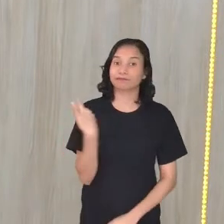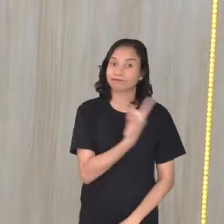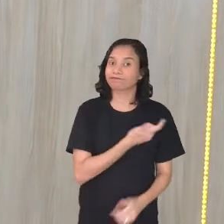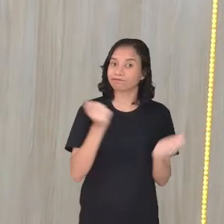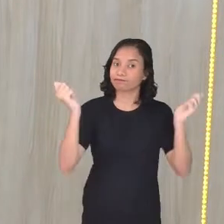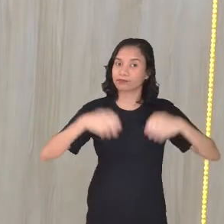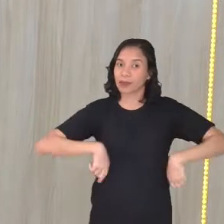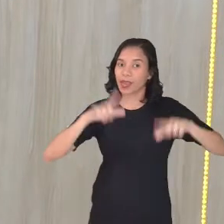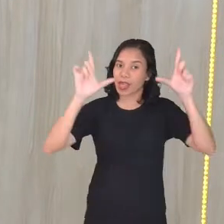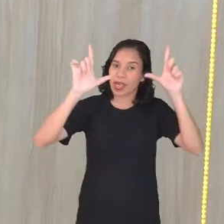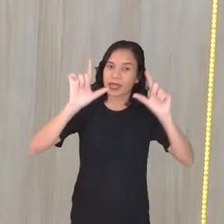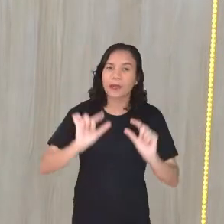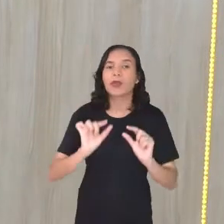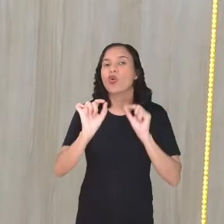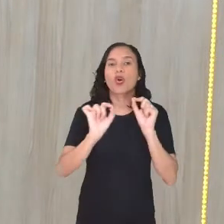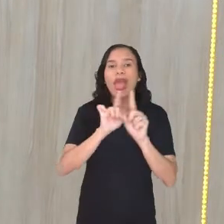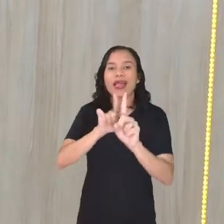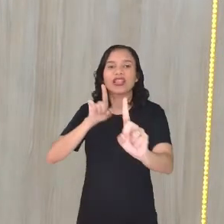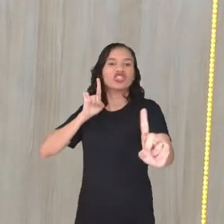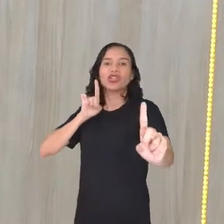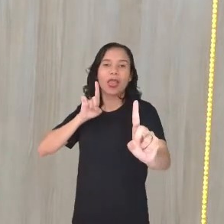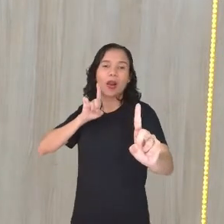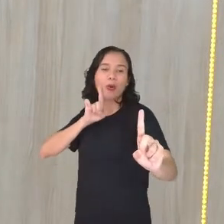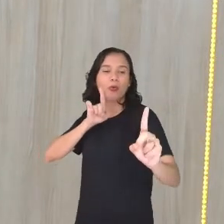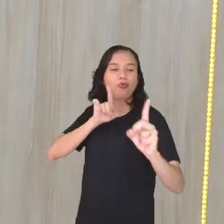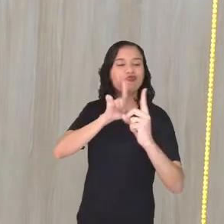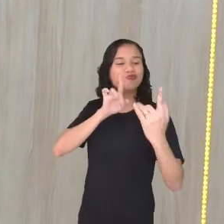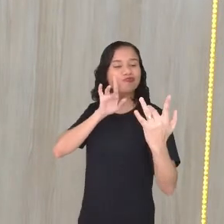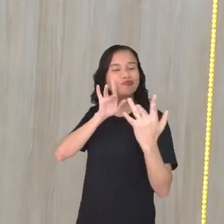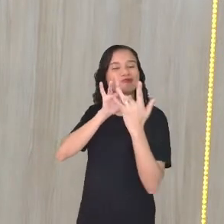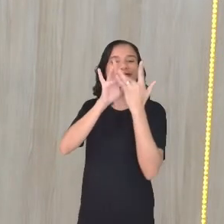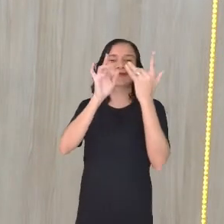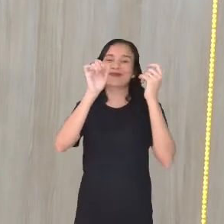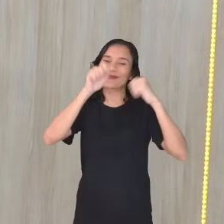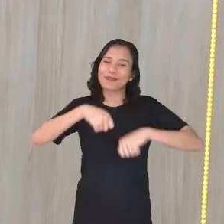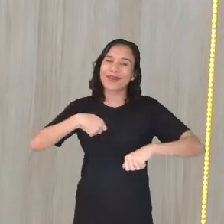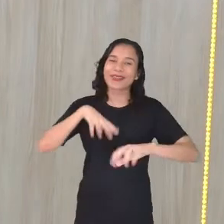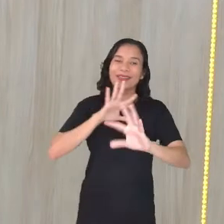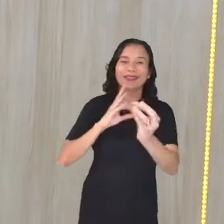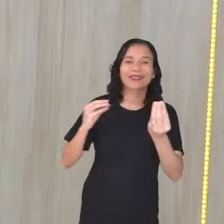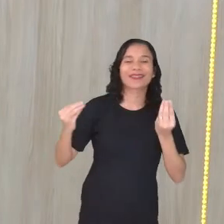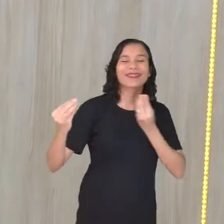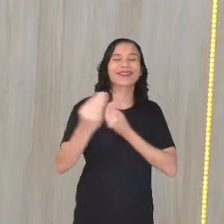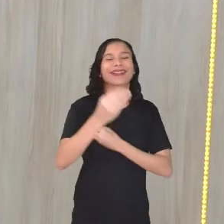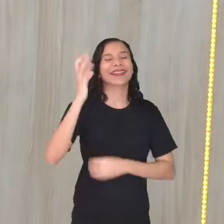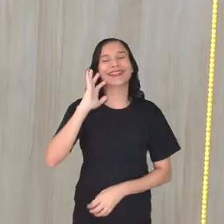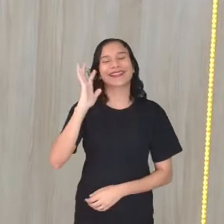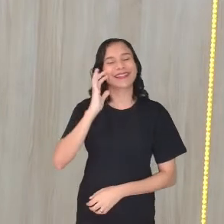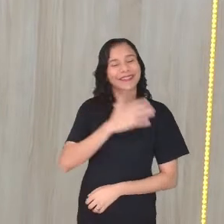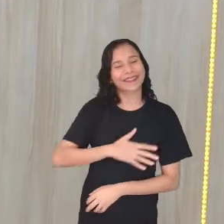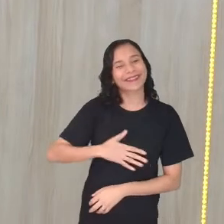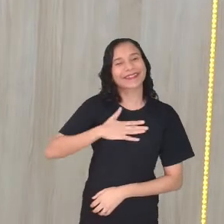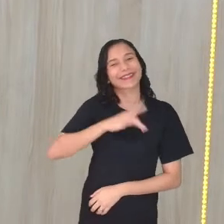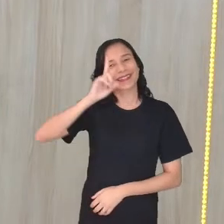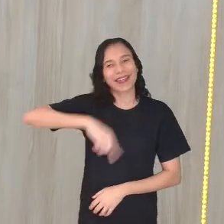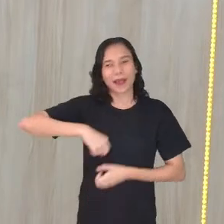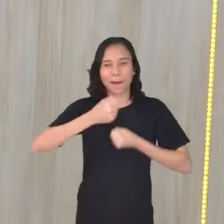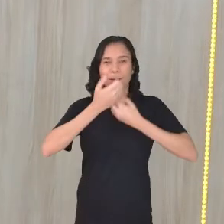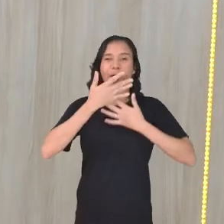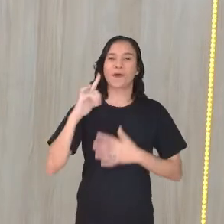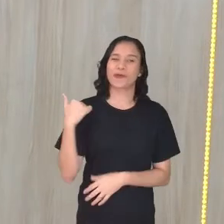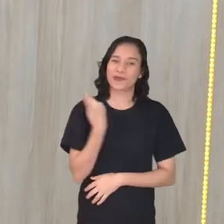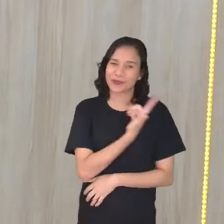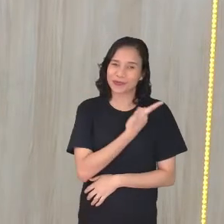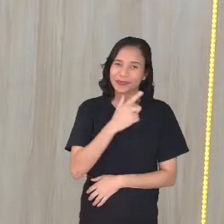possa diminuir essa distância, né? aí das telinhas e a gente possa fazer essa troca legal, gostosa, que é muito bom, né?